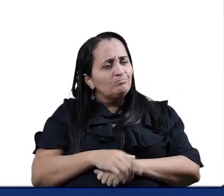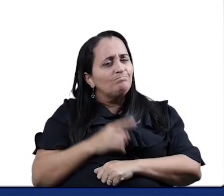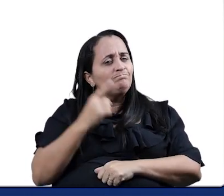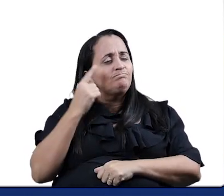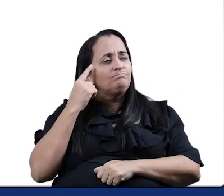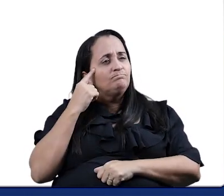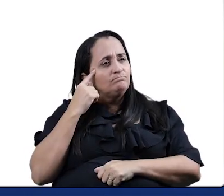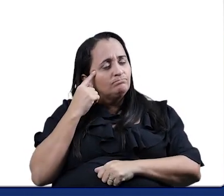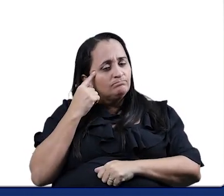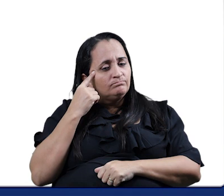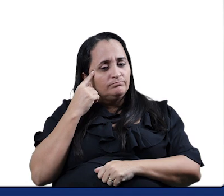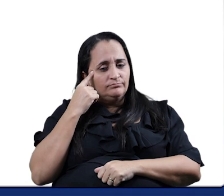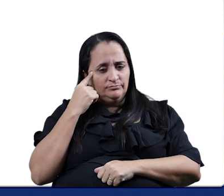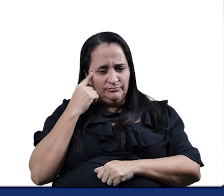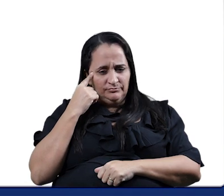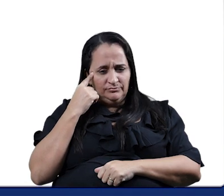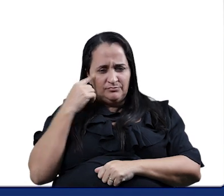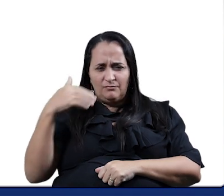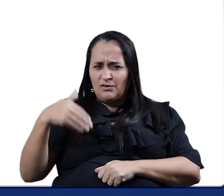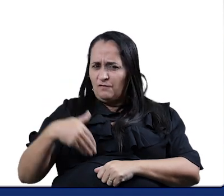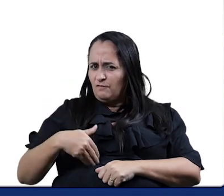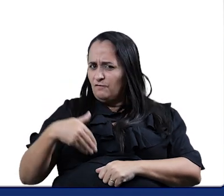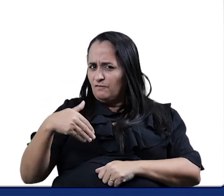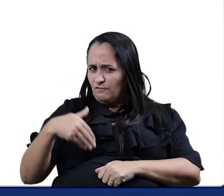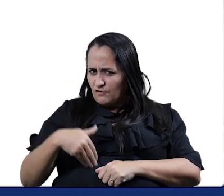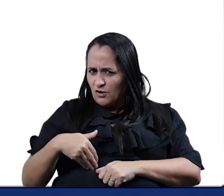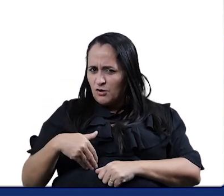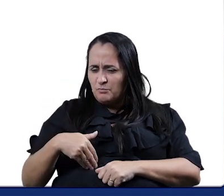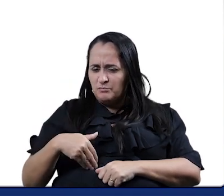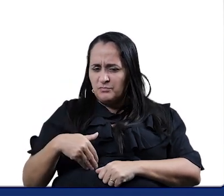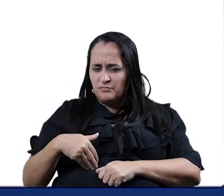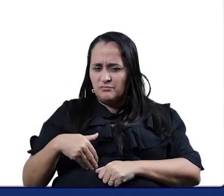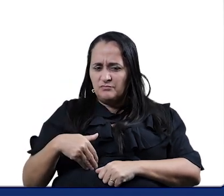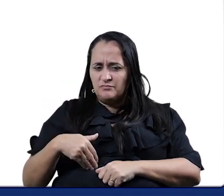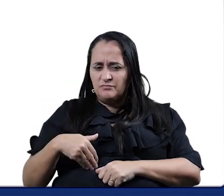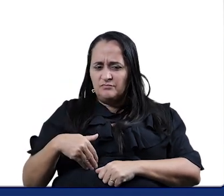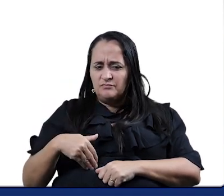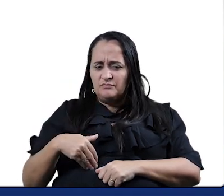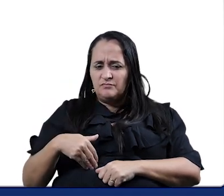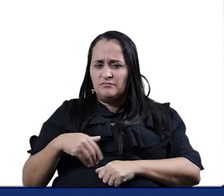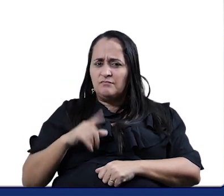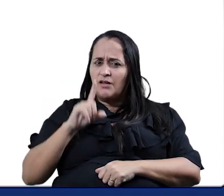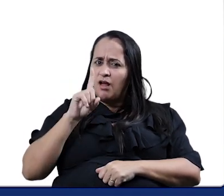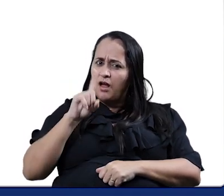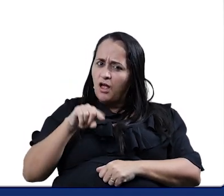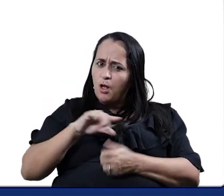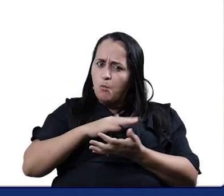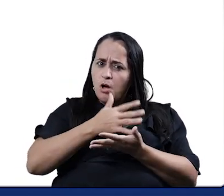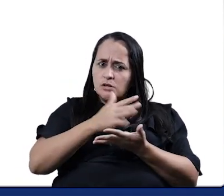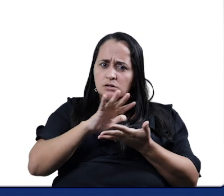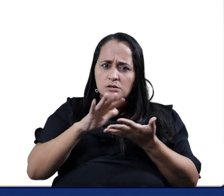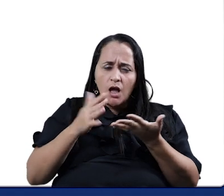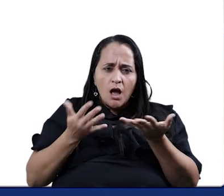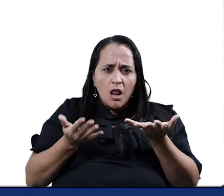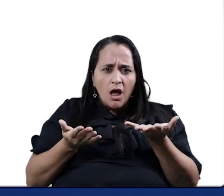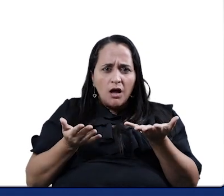Hum, deu uma fominha? Isso é o quê? Uma salada?